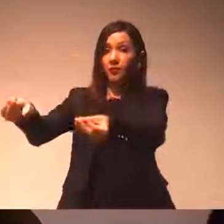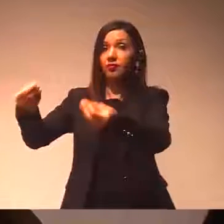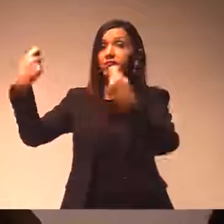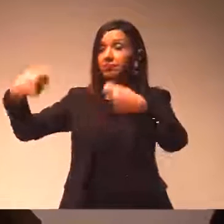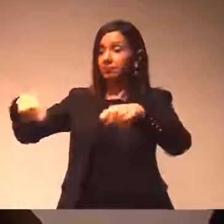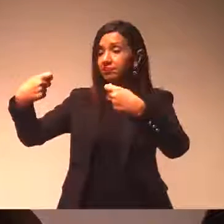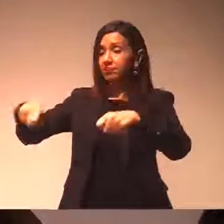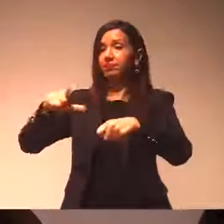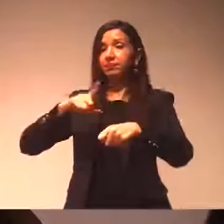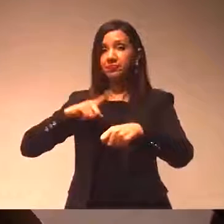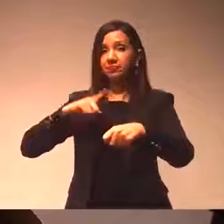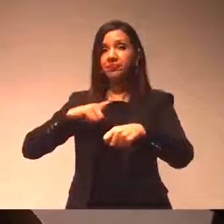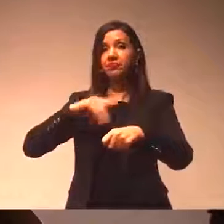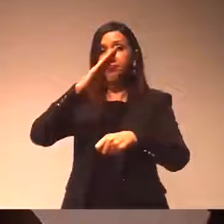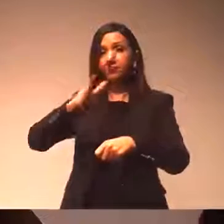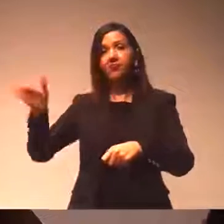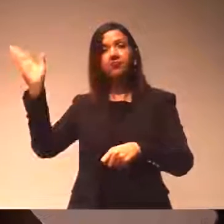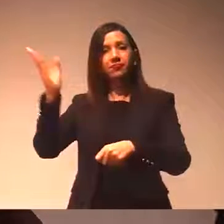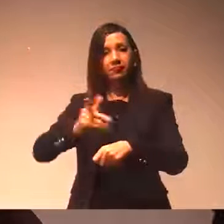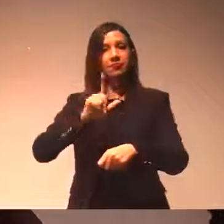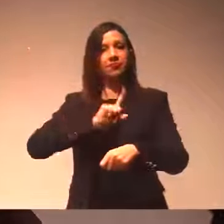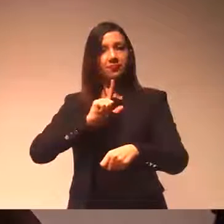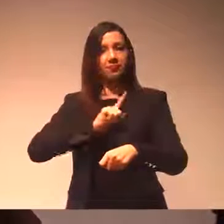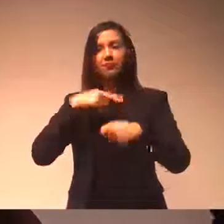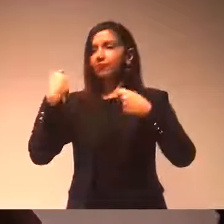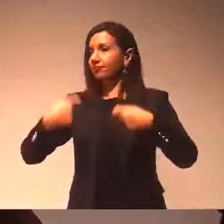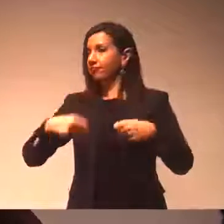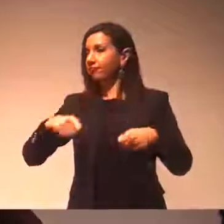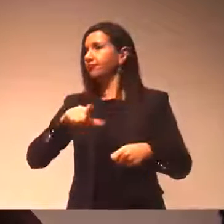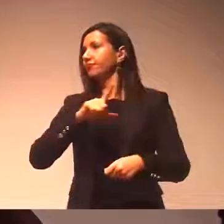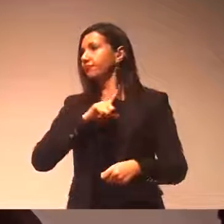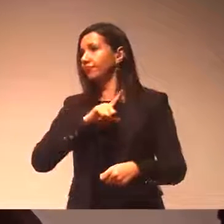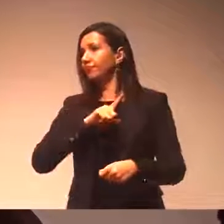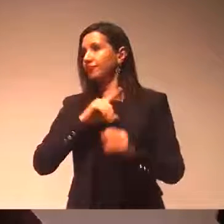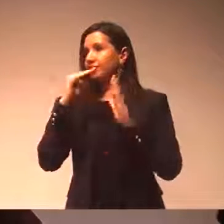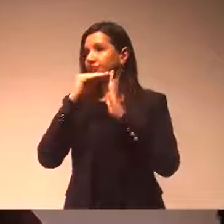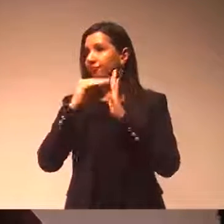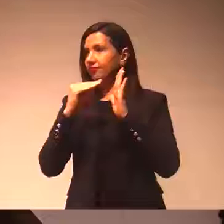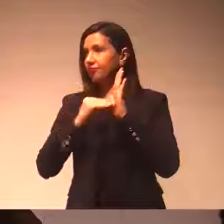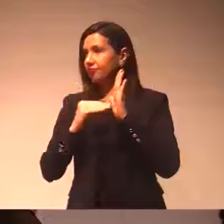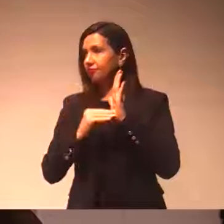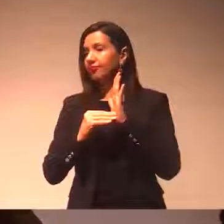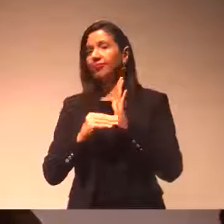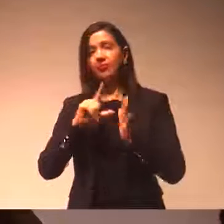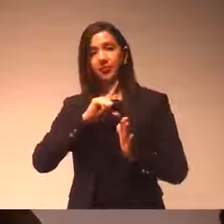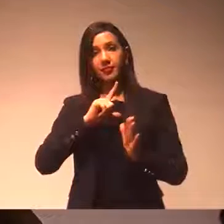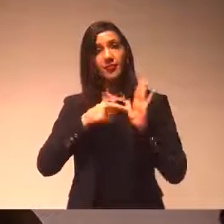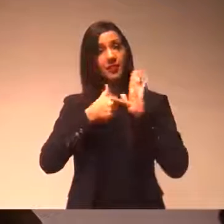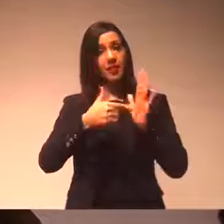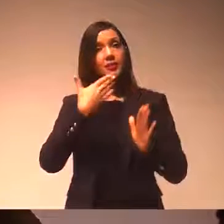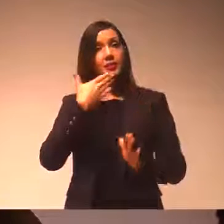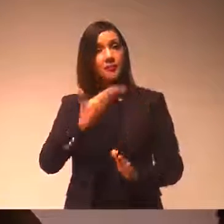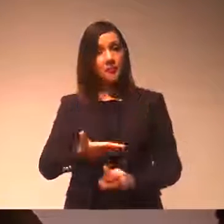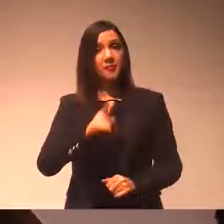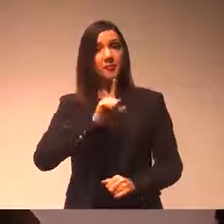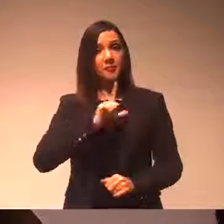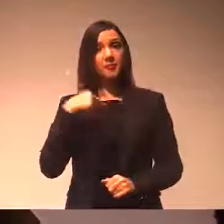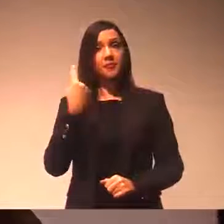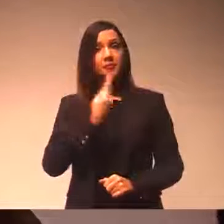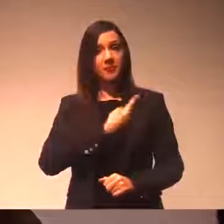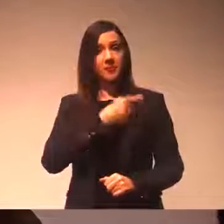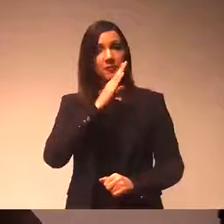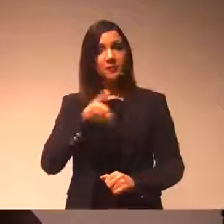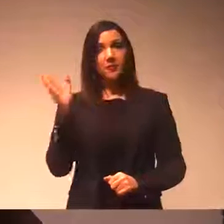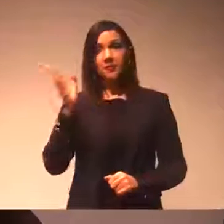o veto, agora também é algo totalmente desnecessário, ele enviou uma solicitação à Câmara retirando o